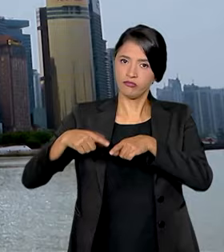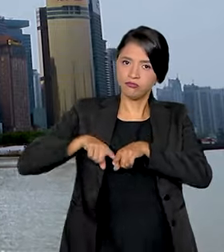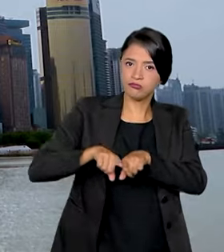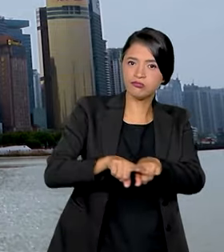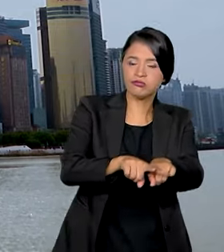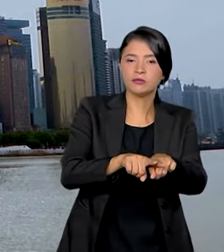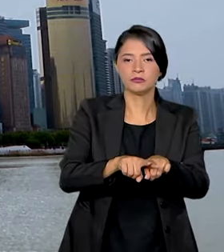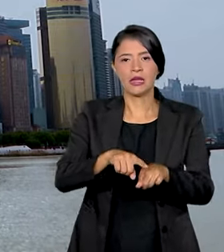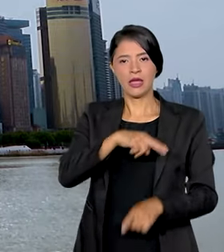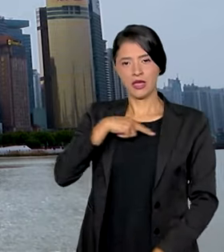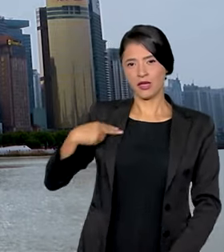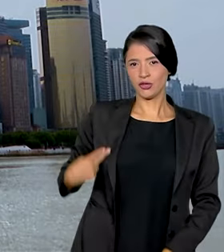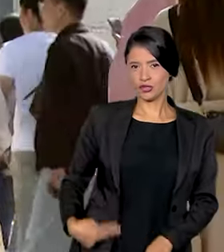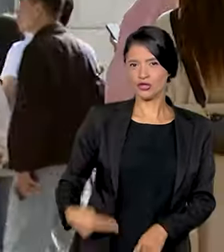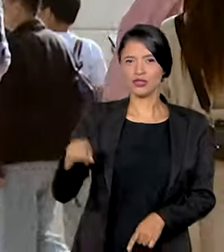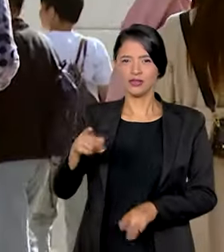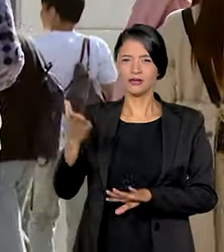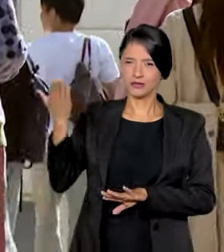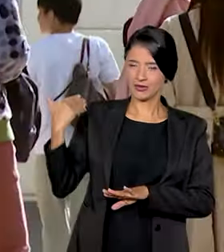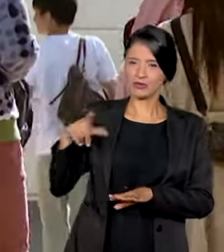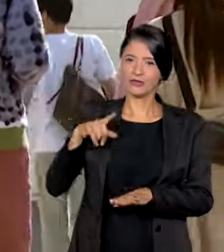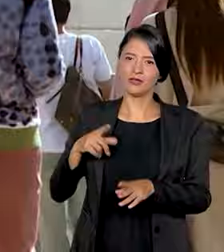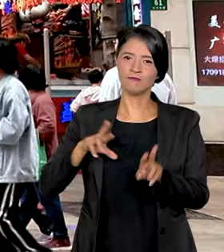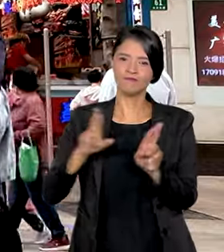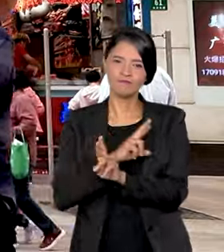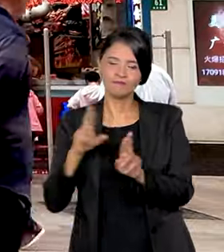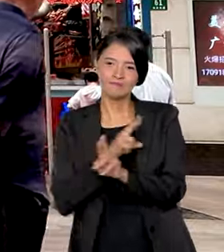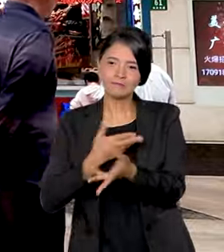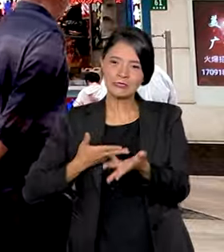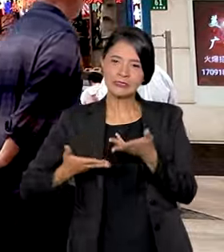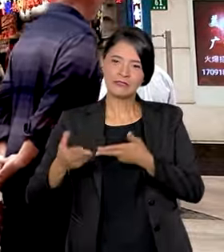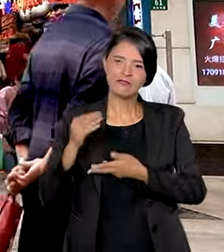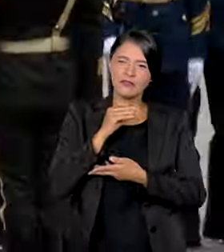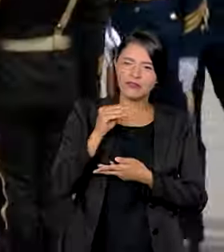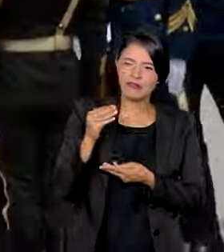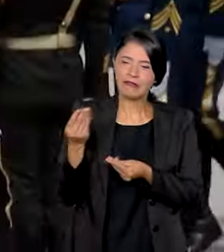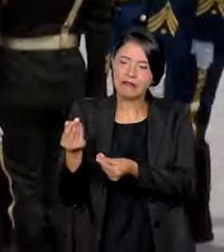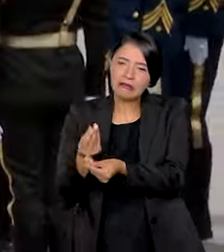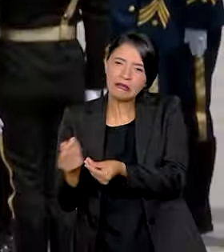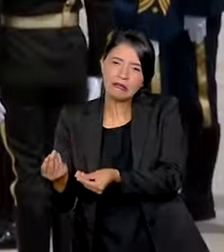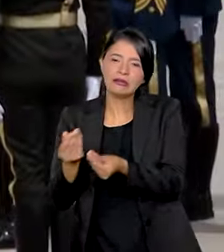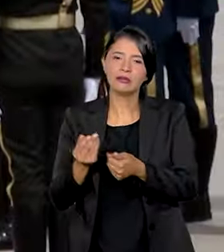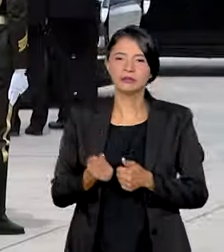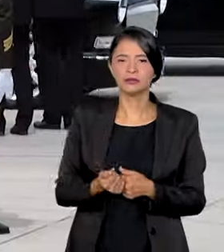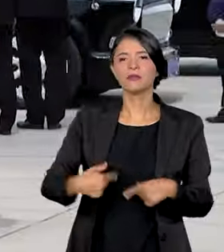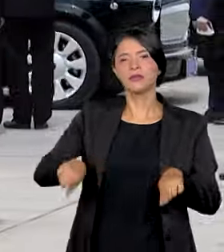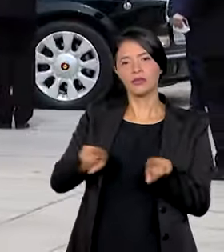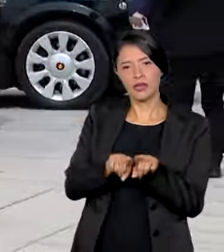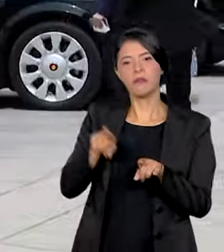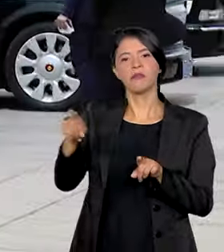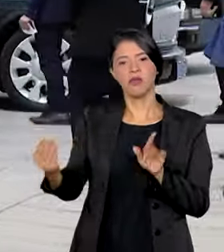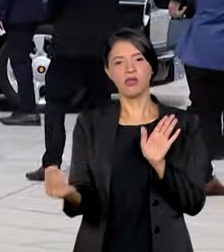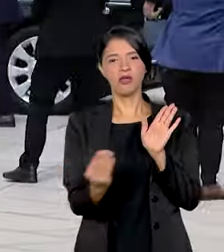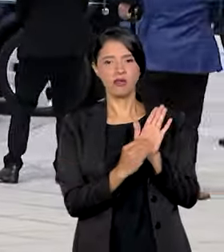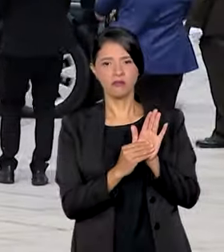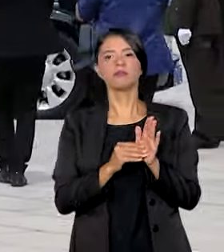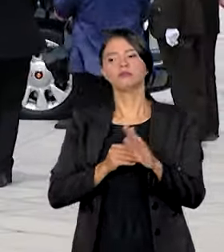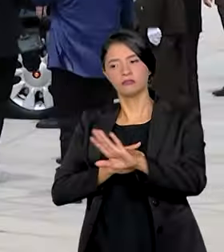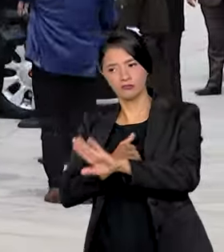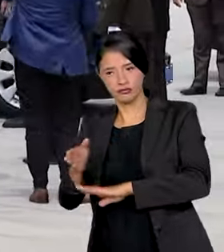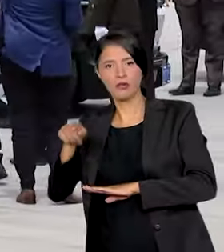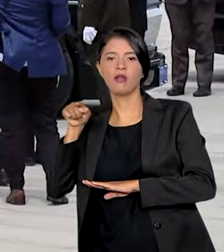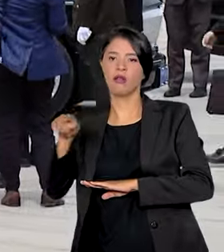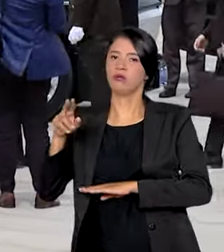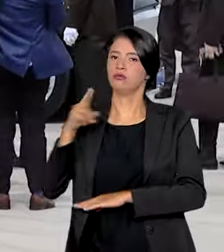aliado. A China, país que nos últimos anos teve relações mais estremecidas com o Brasil, também foi para a lista de parada